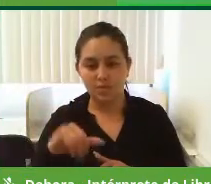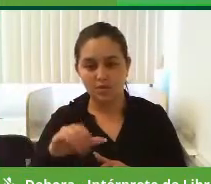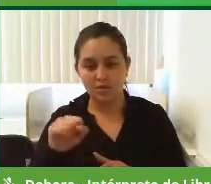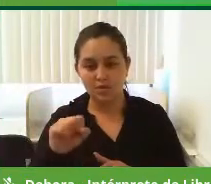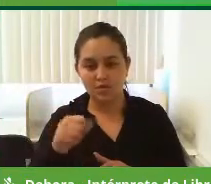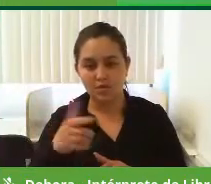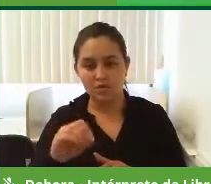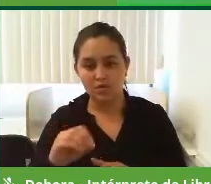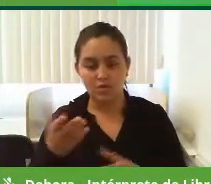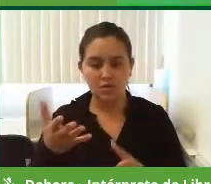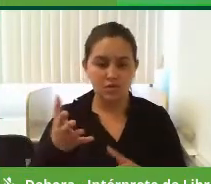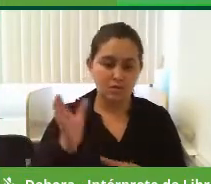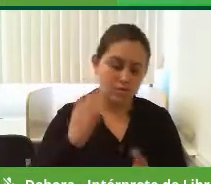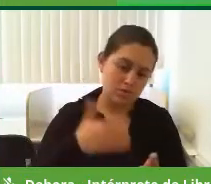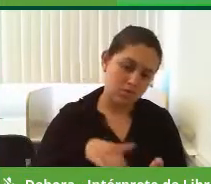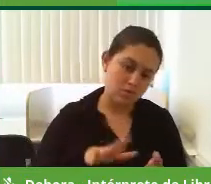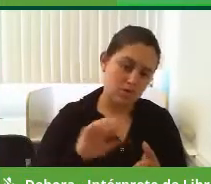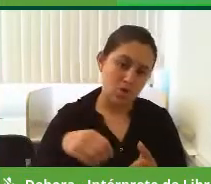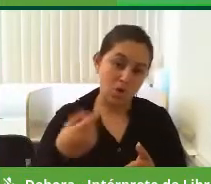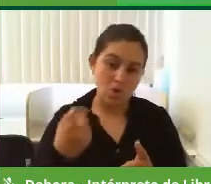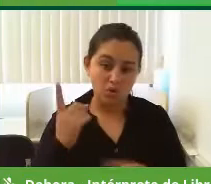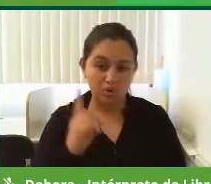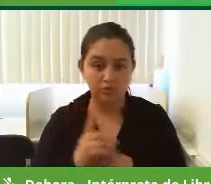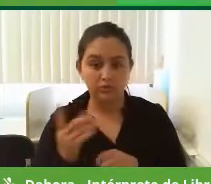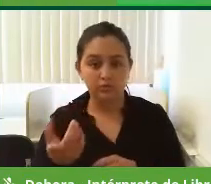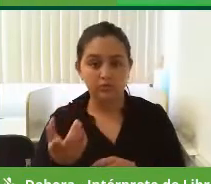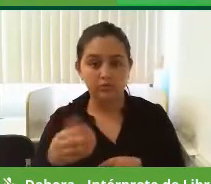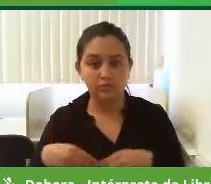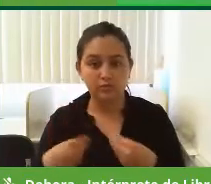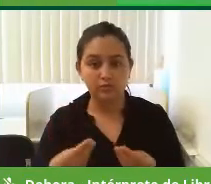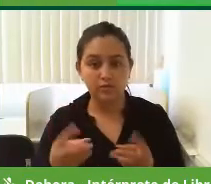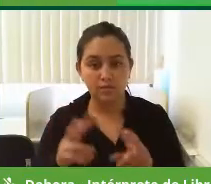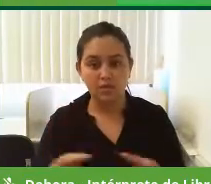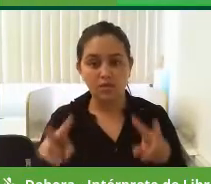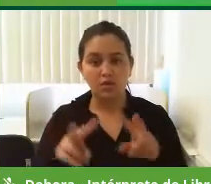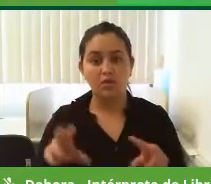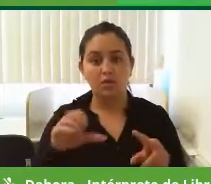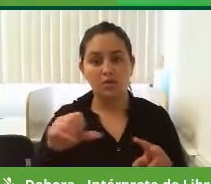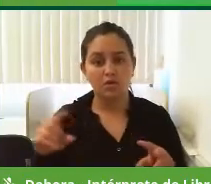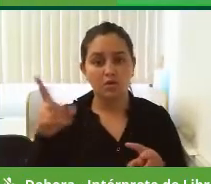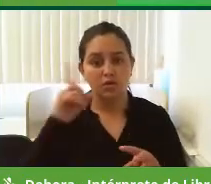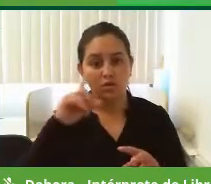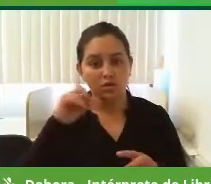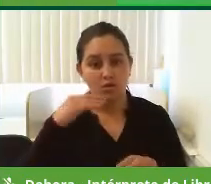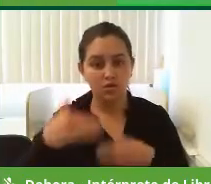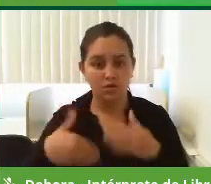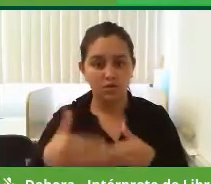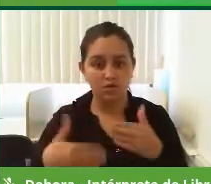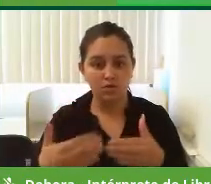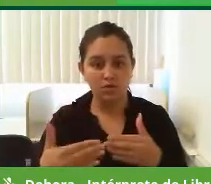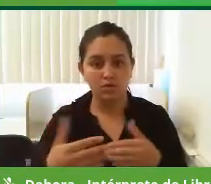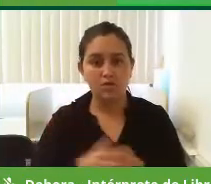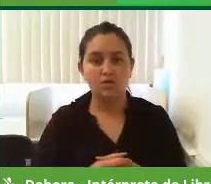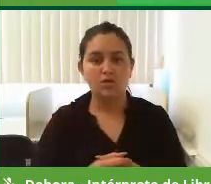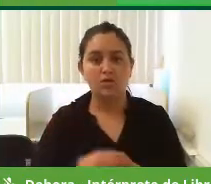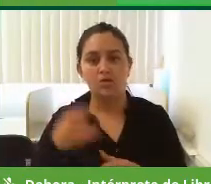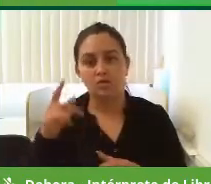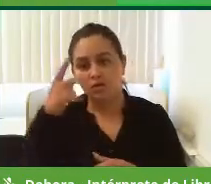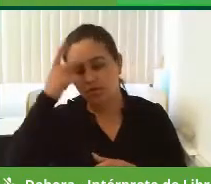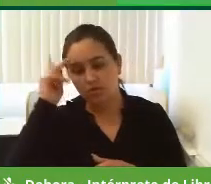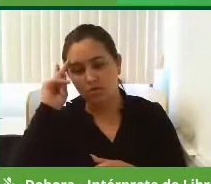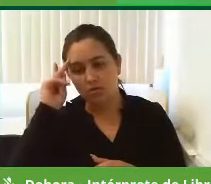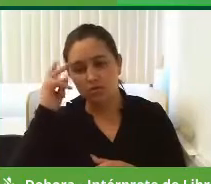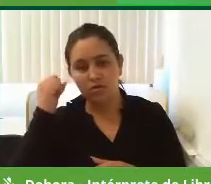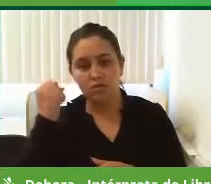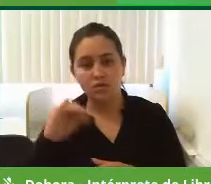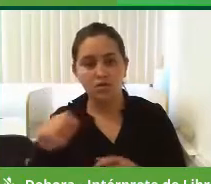uma secretaria ou mesmo uma diretoria, ele vai ser avaliado em 90 dias pelos seus subordinados, entendeu? Se